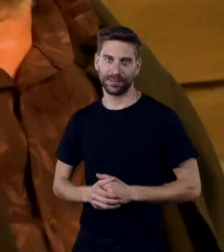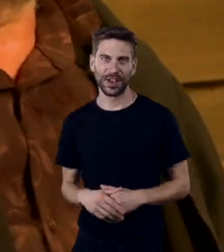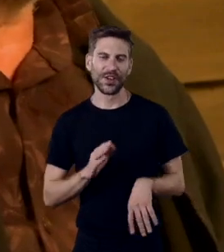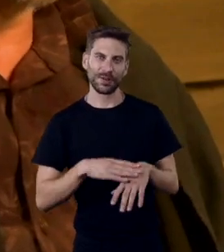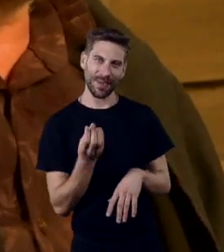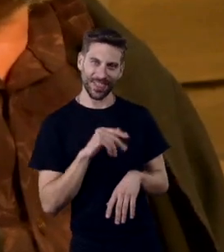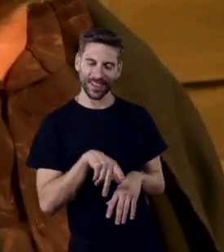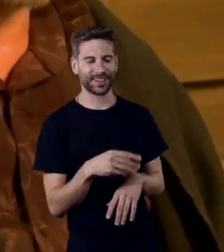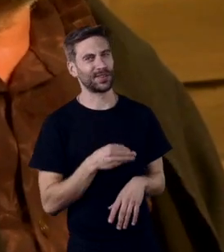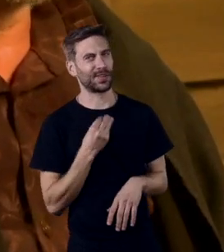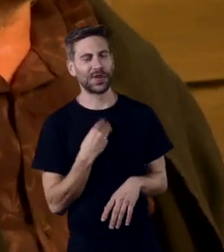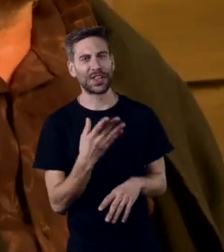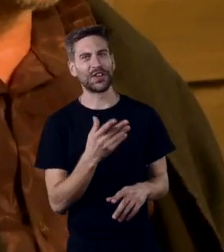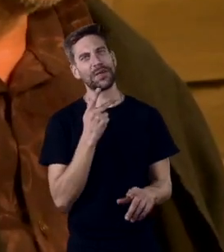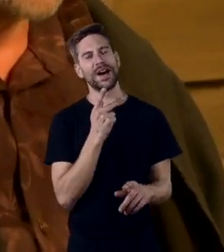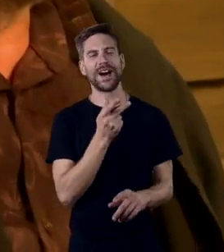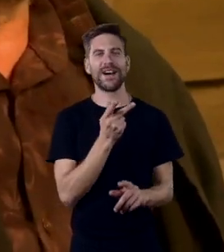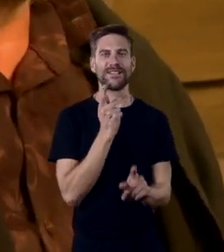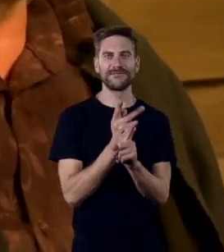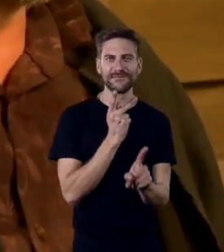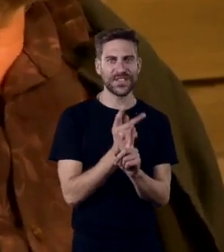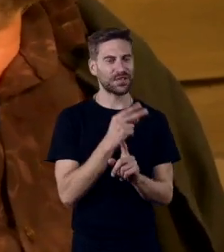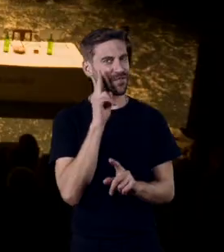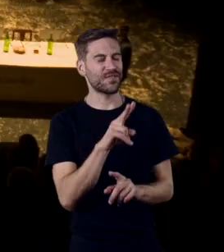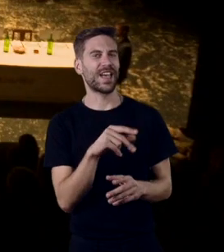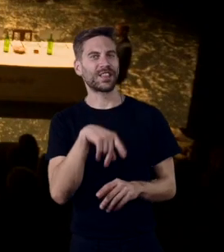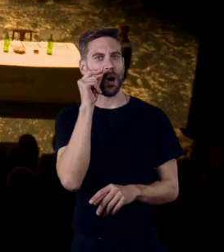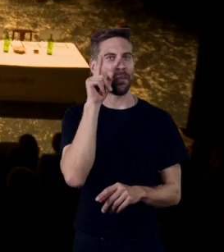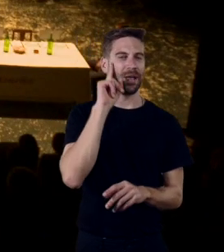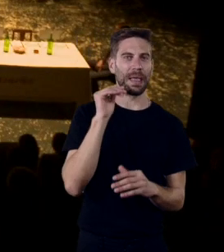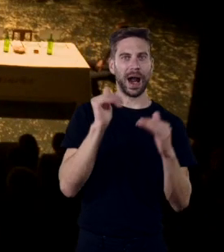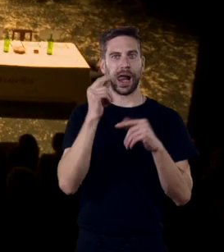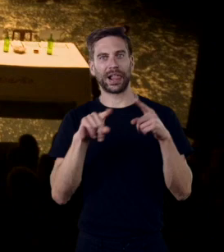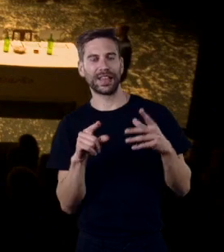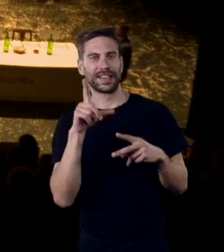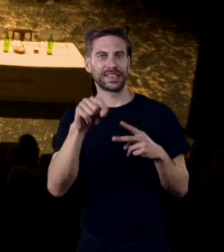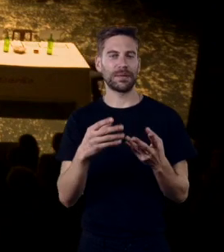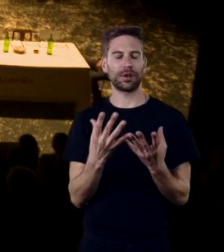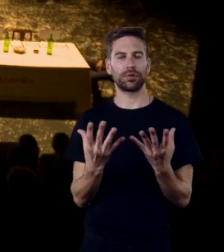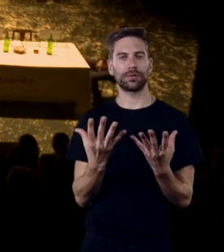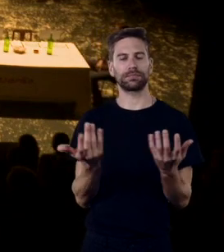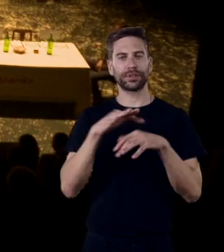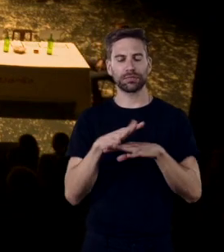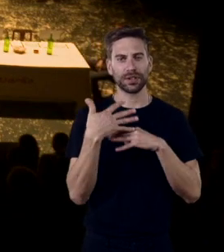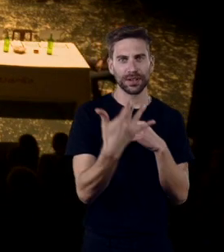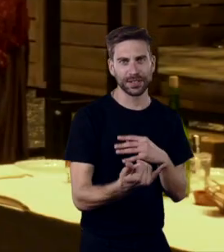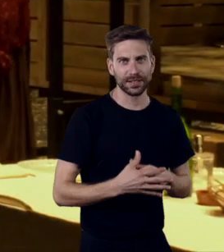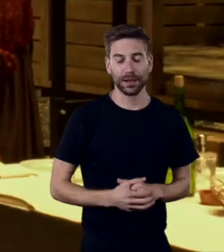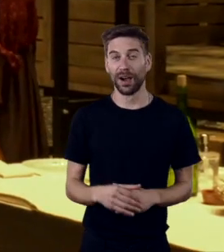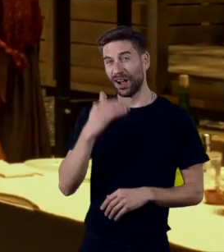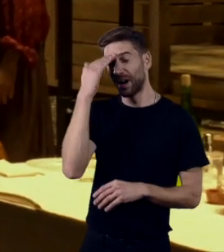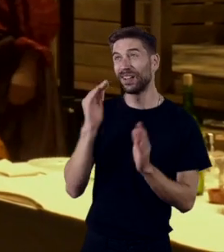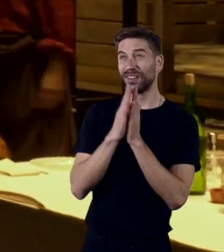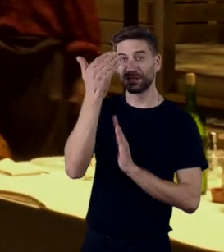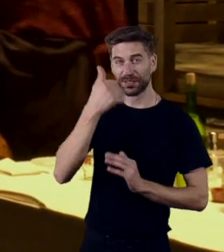criancinhas, coitadas, que eram expostas à violência, à ideologia de género, ao pós-colonialismo. E ao ateis! Ai, Deus nos livre